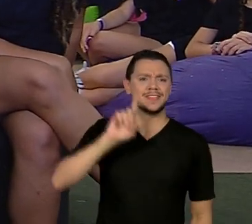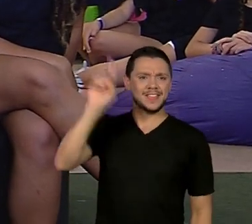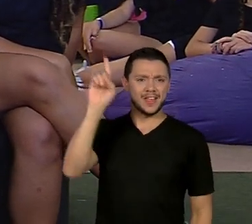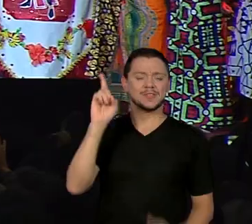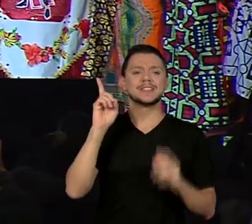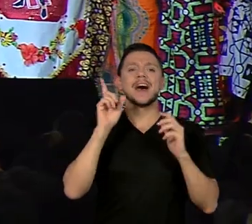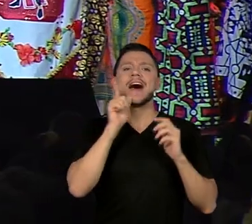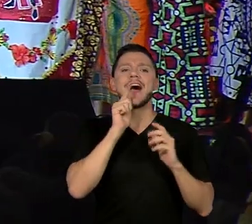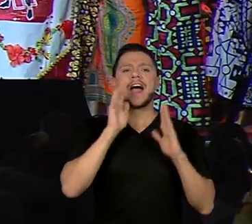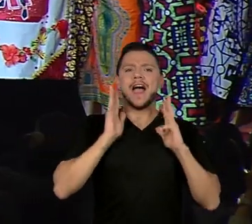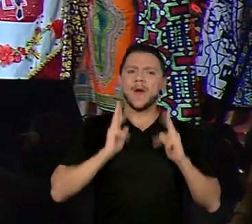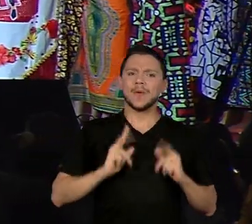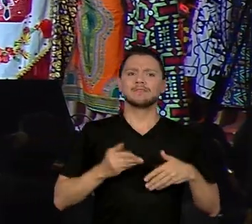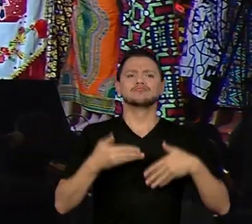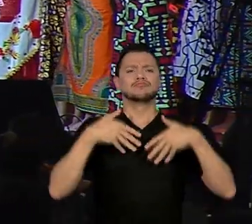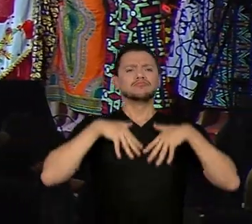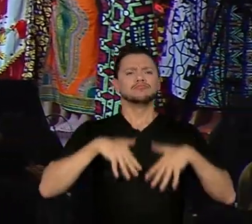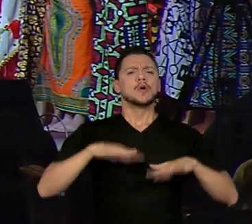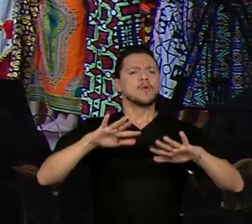princesa.